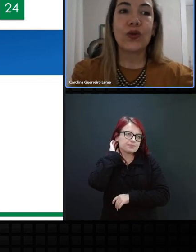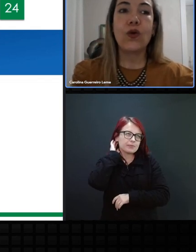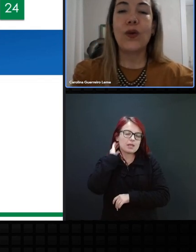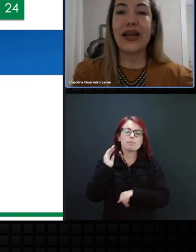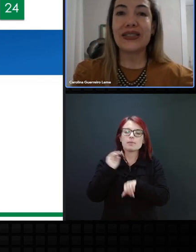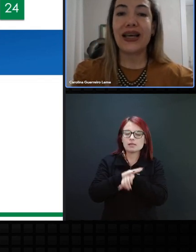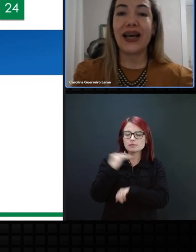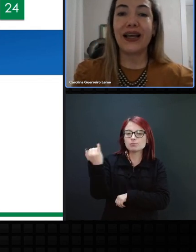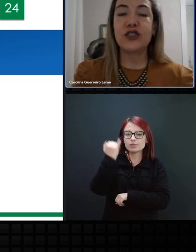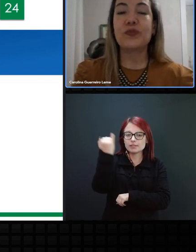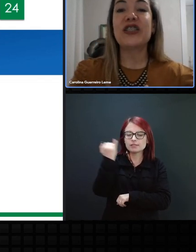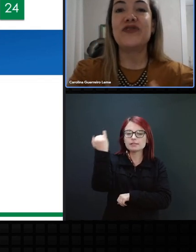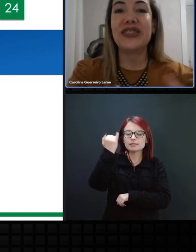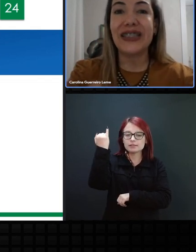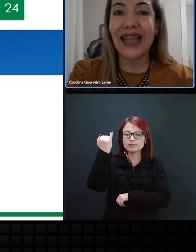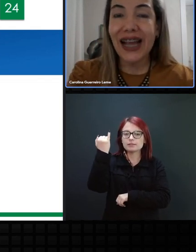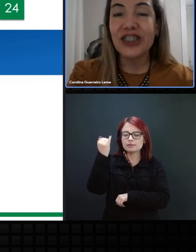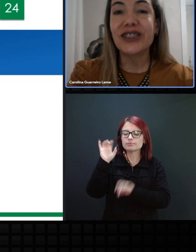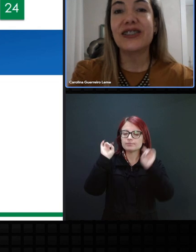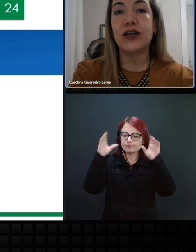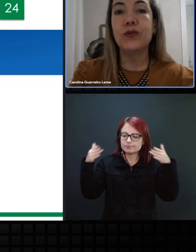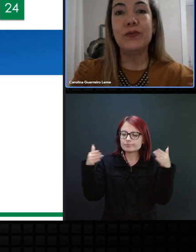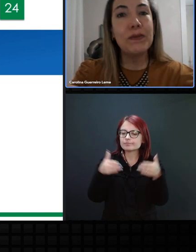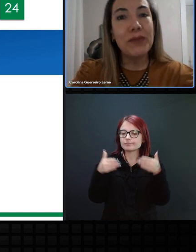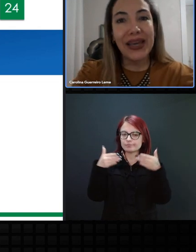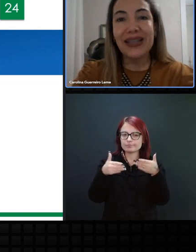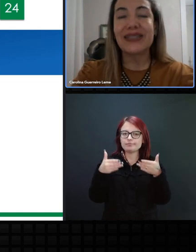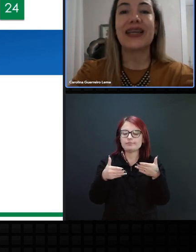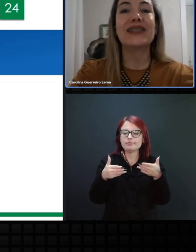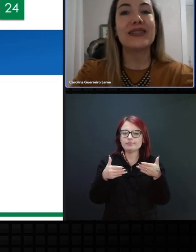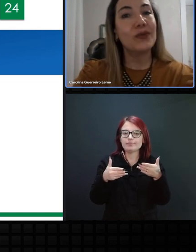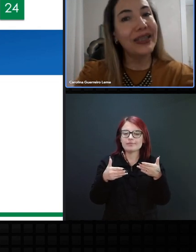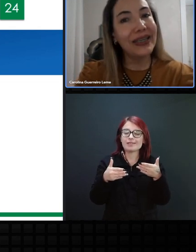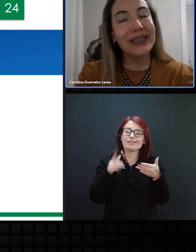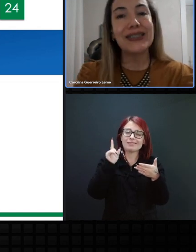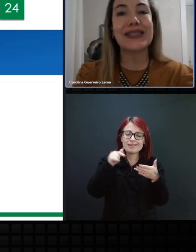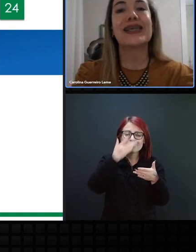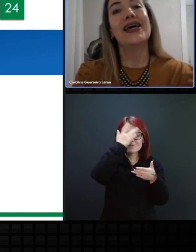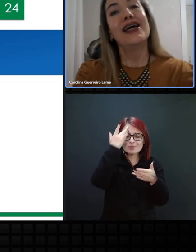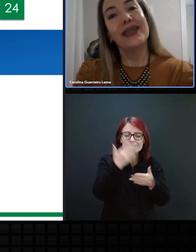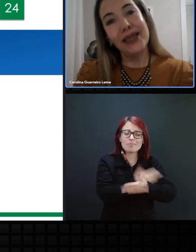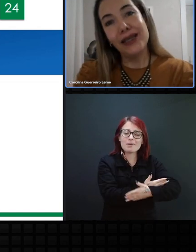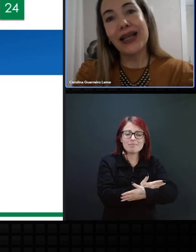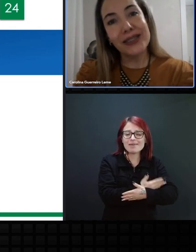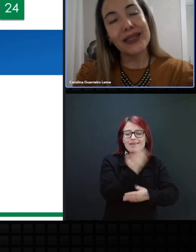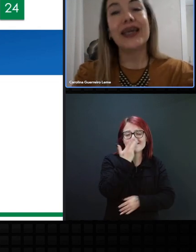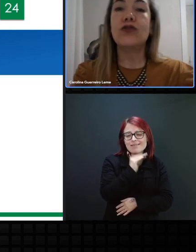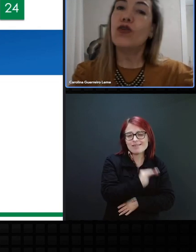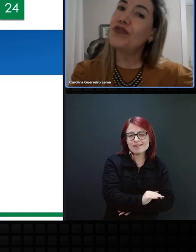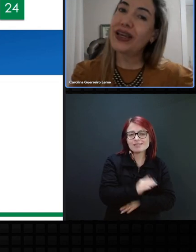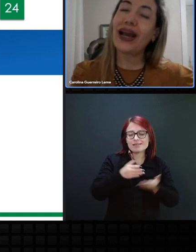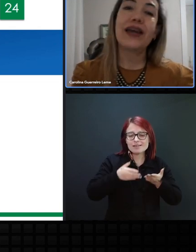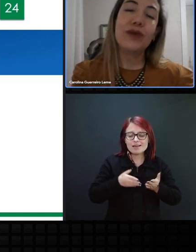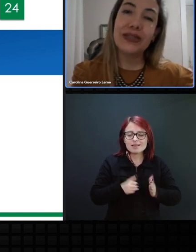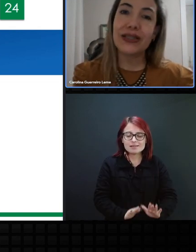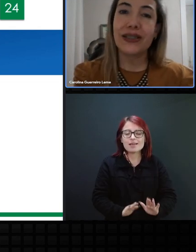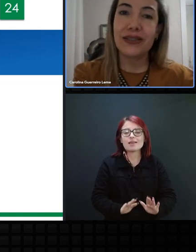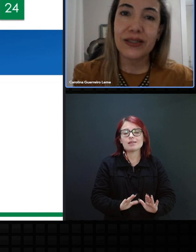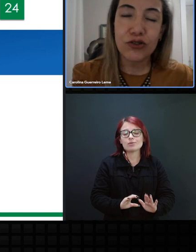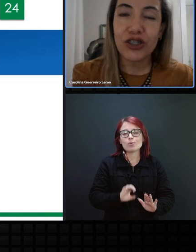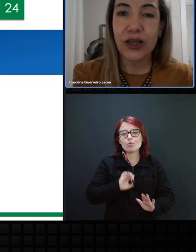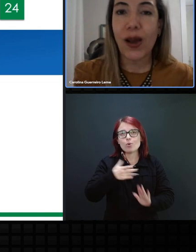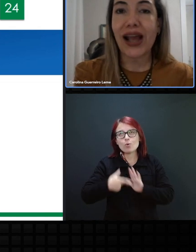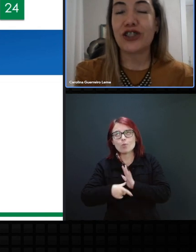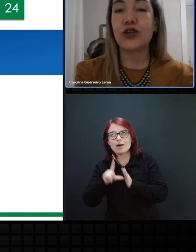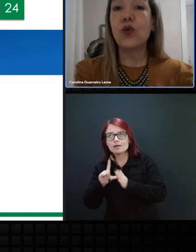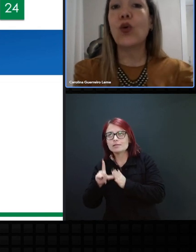essa especificidade que são bebês, né, que são crianças que nasceram ou ficaram antes da